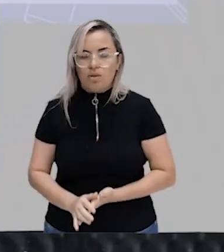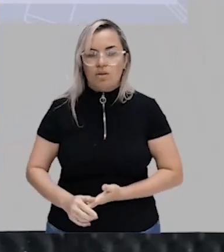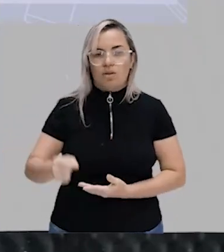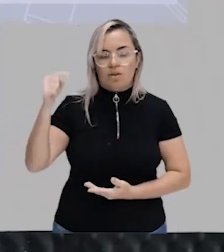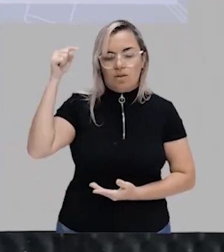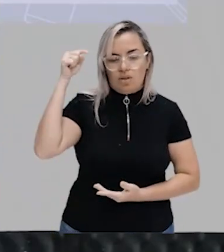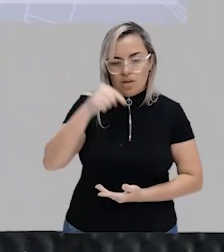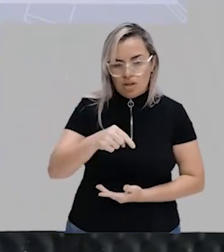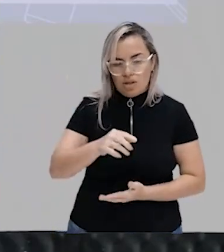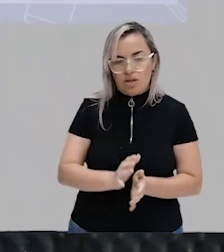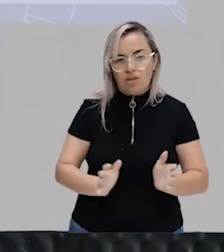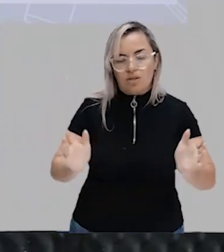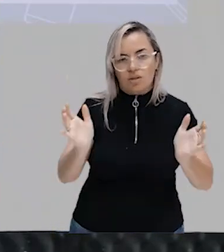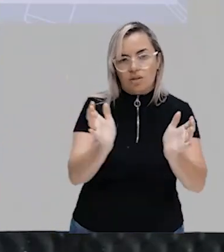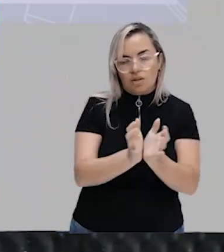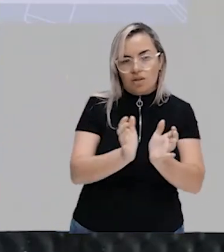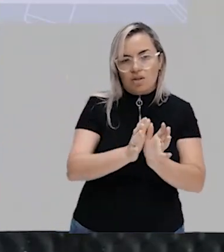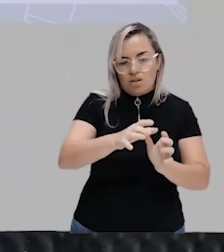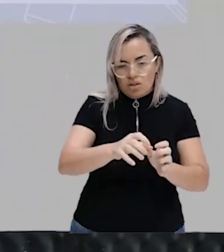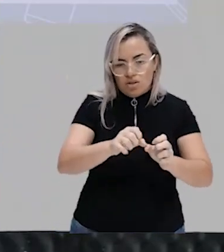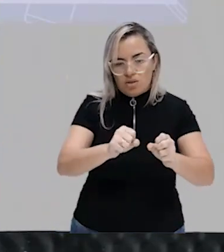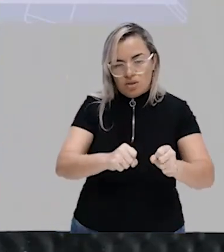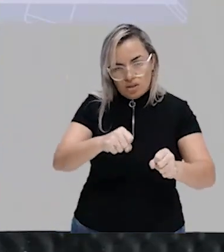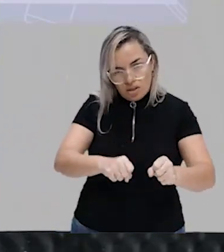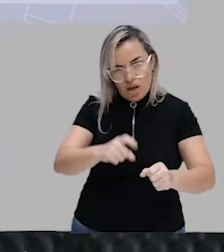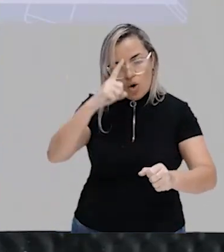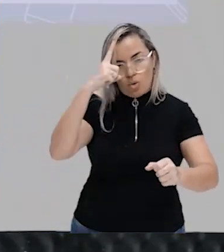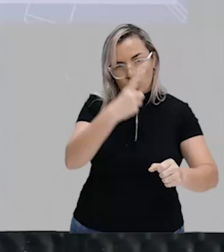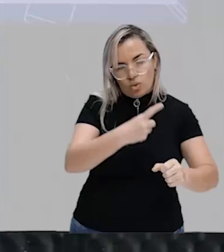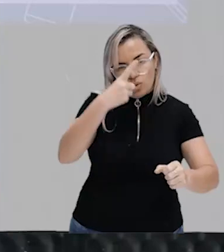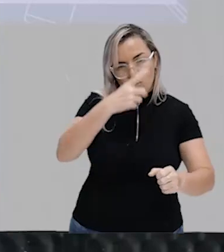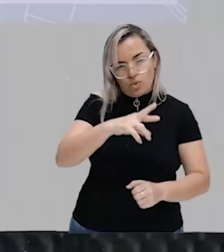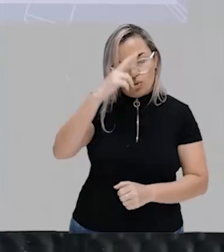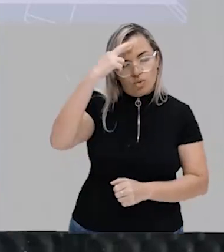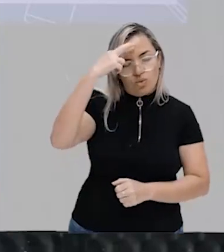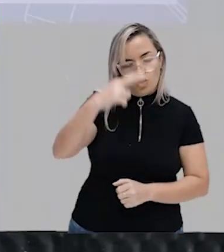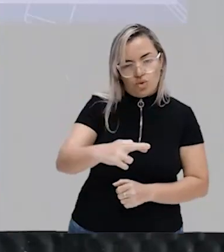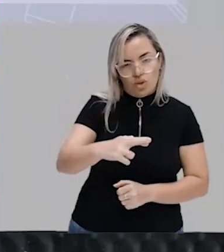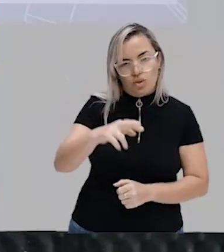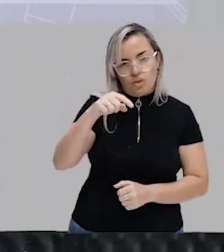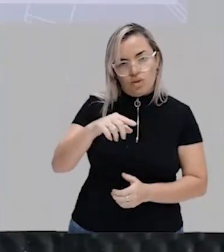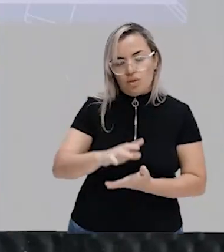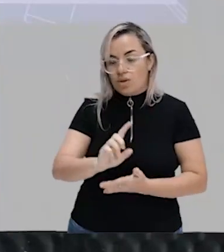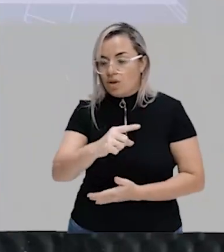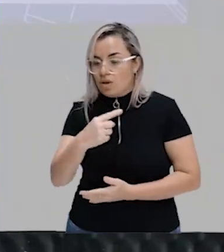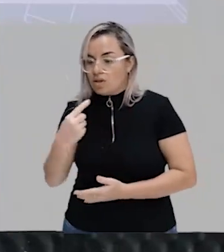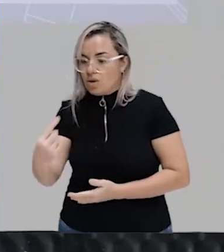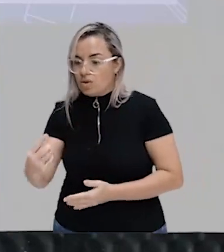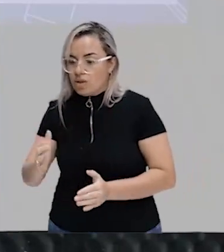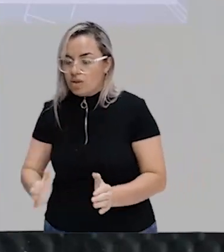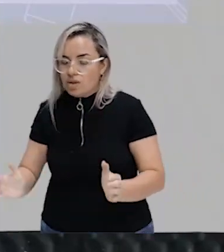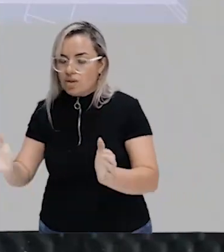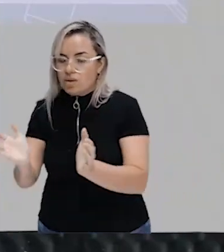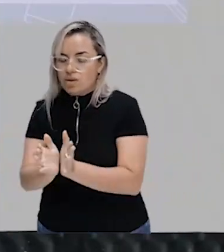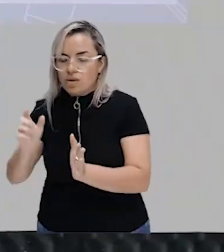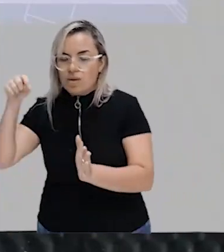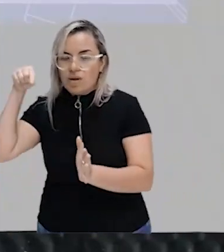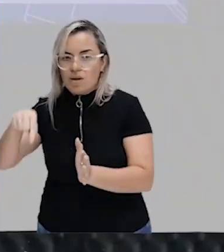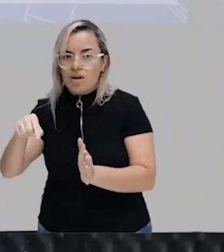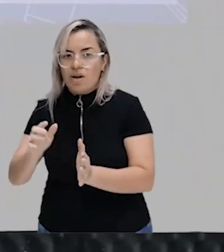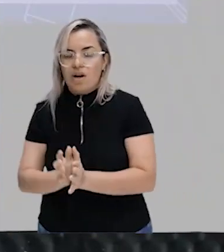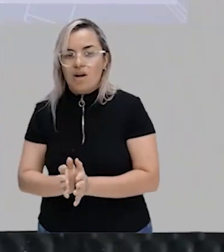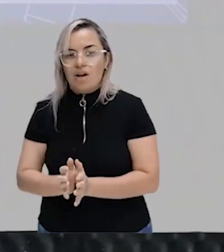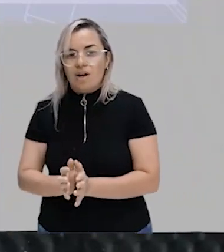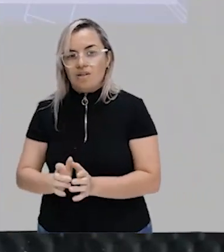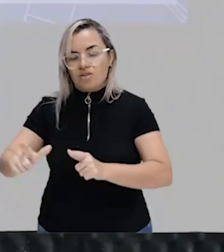proprietária ou detentora dos meios de produção. E a outra classe vai ser quem? A classe dominada.